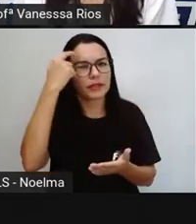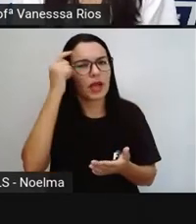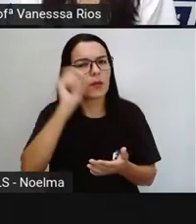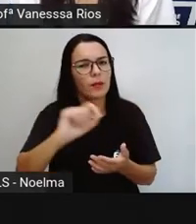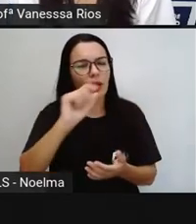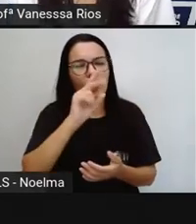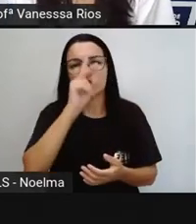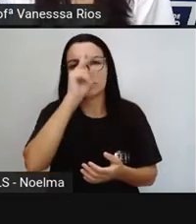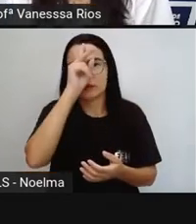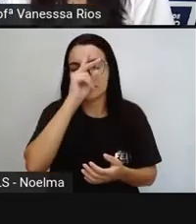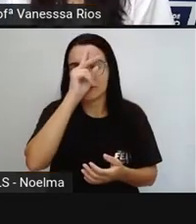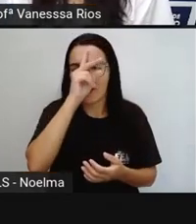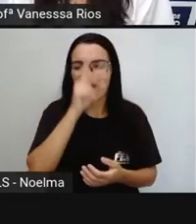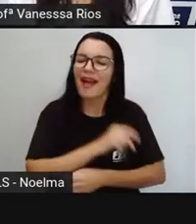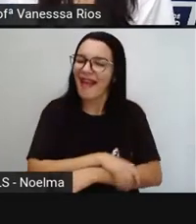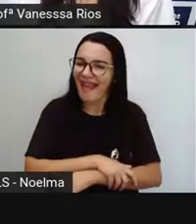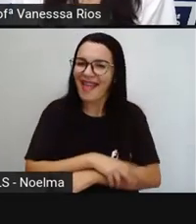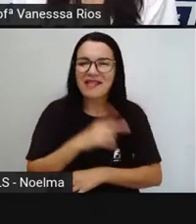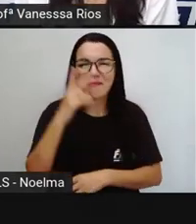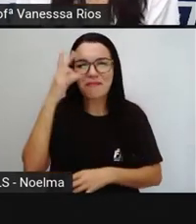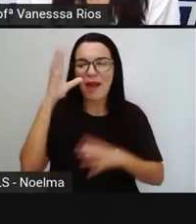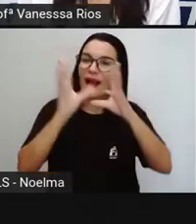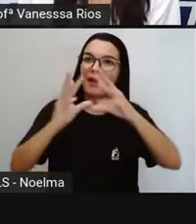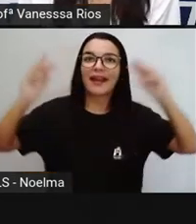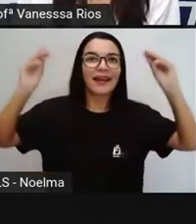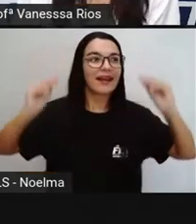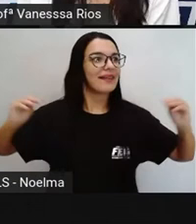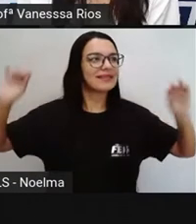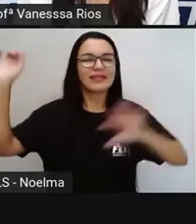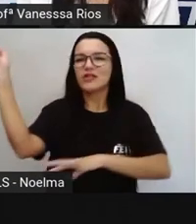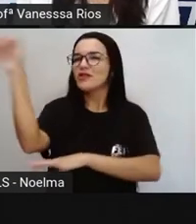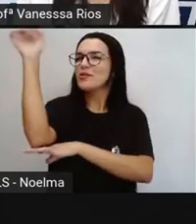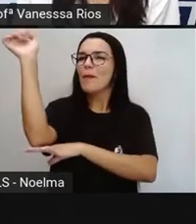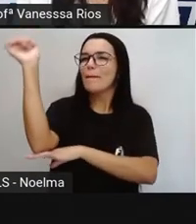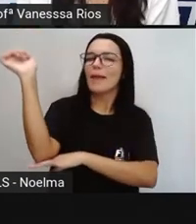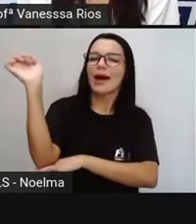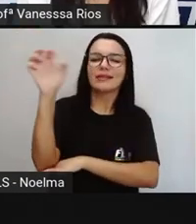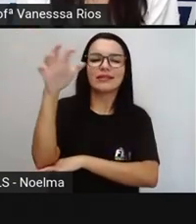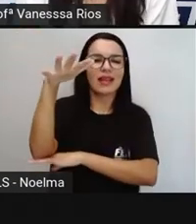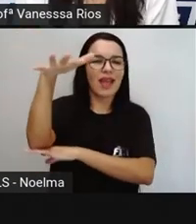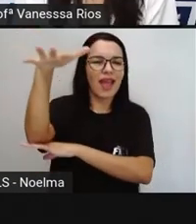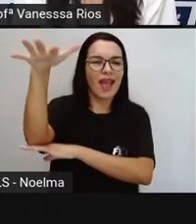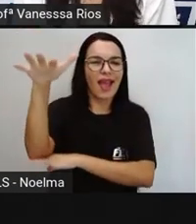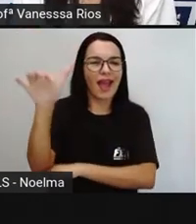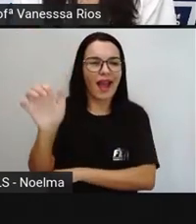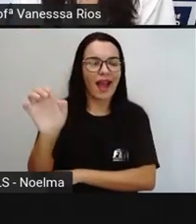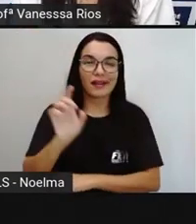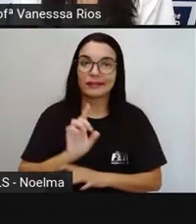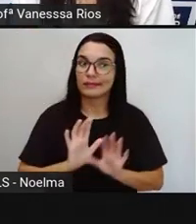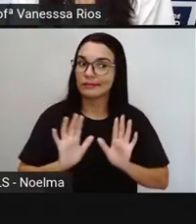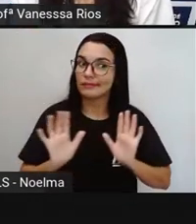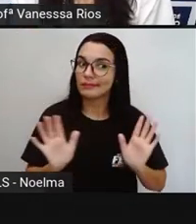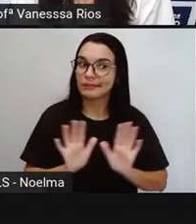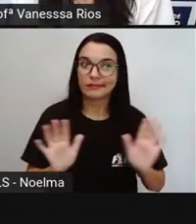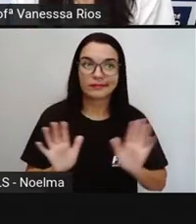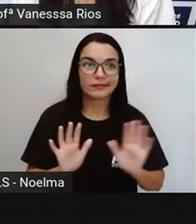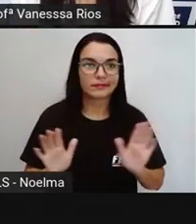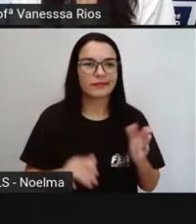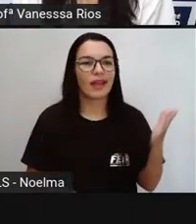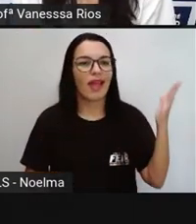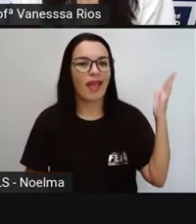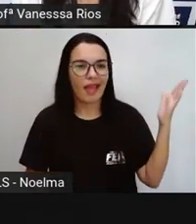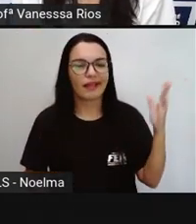de encantamento, ou que vai trazer um faz de conta. Mas, na verdade, a floresta